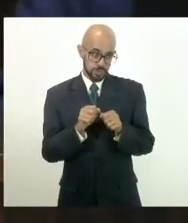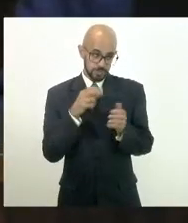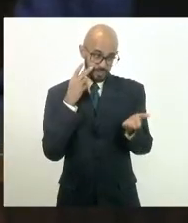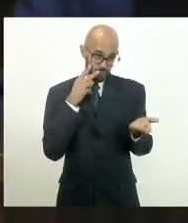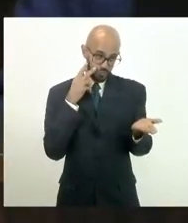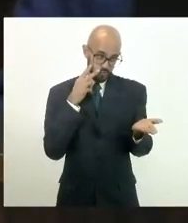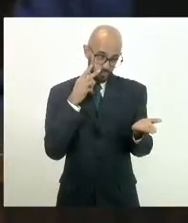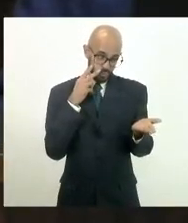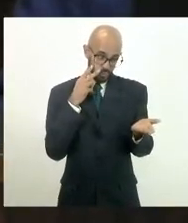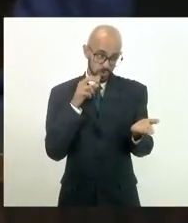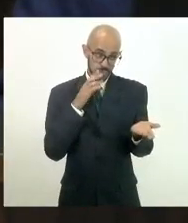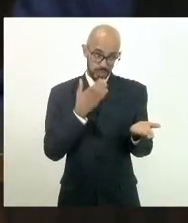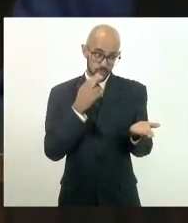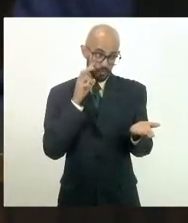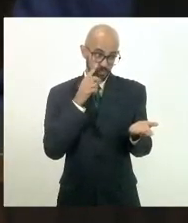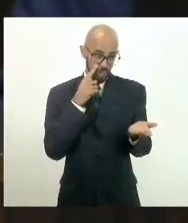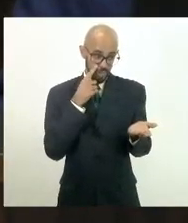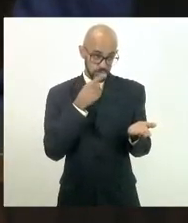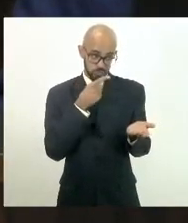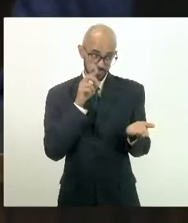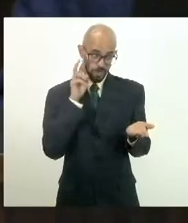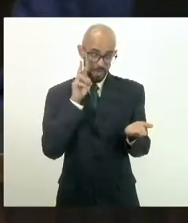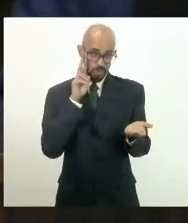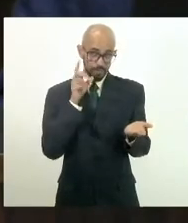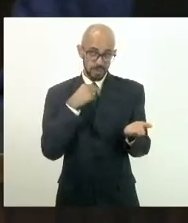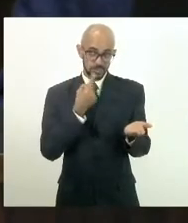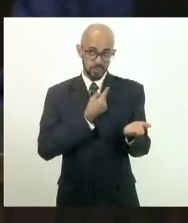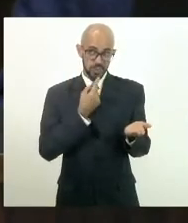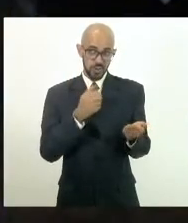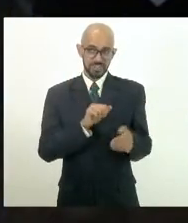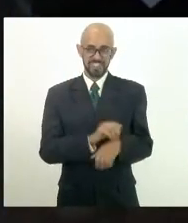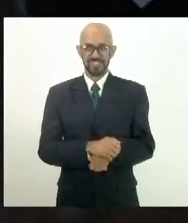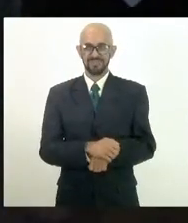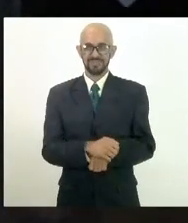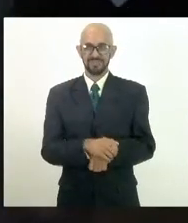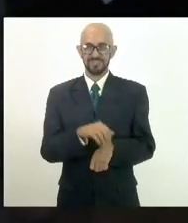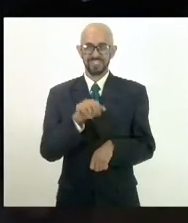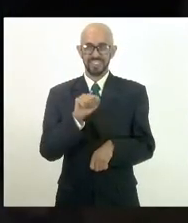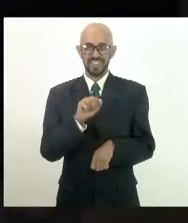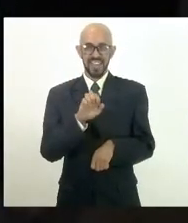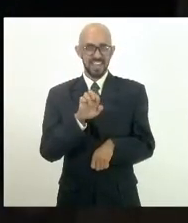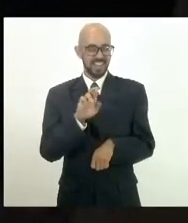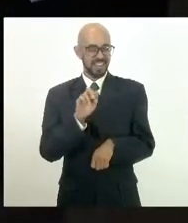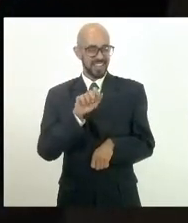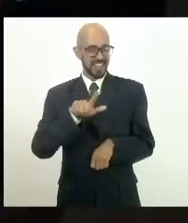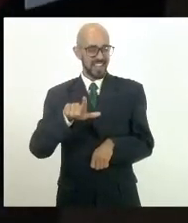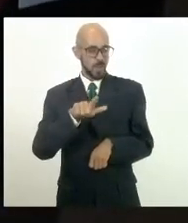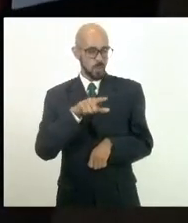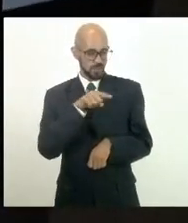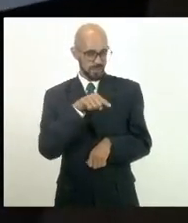da gente. Arial, Luiz Paulo, grande produtor de vinho.